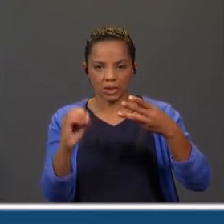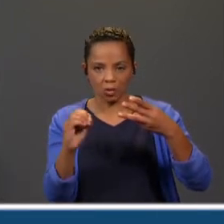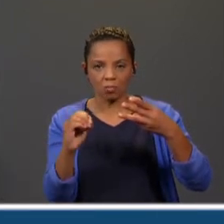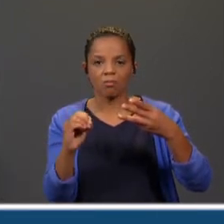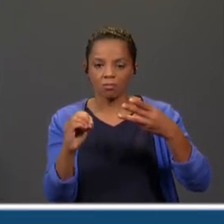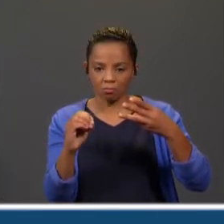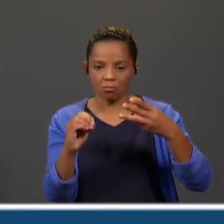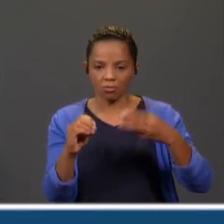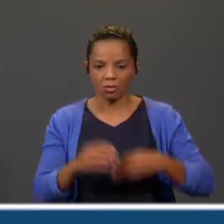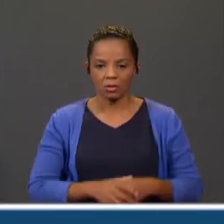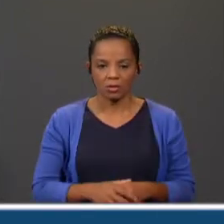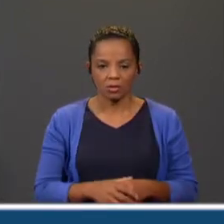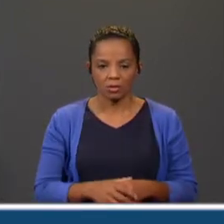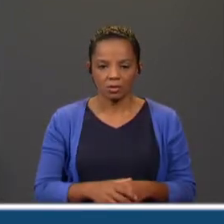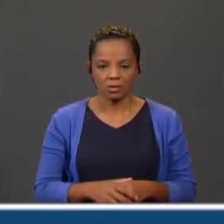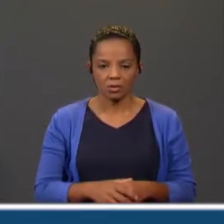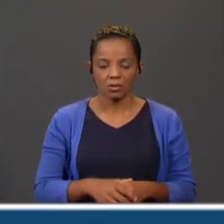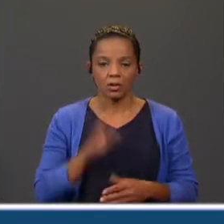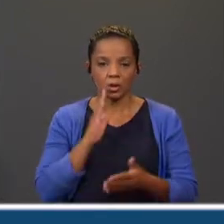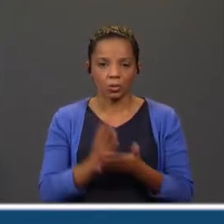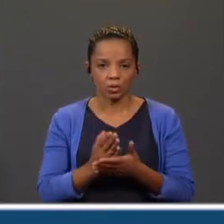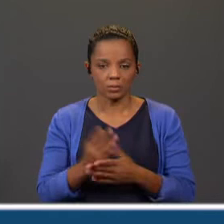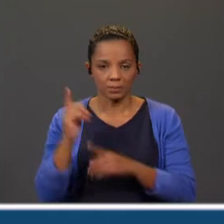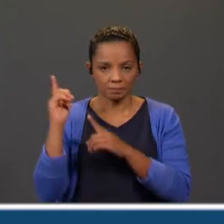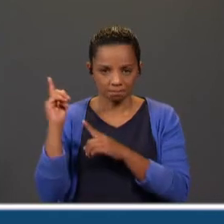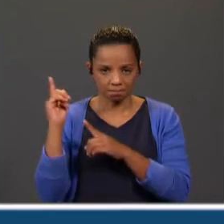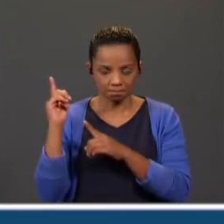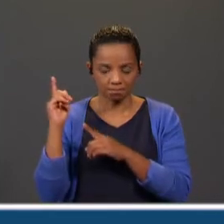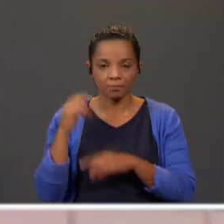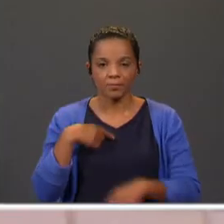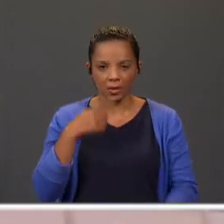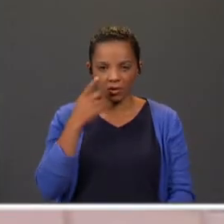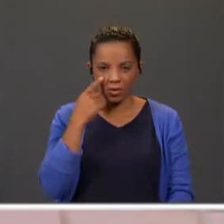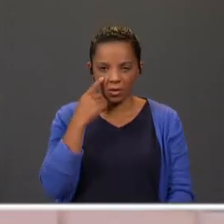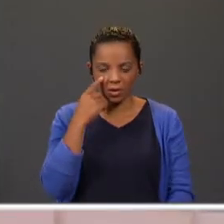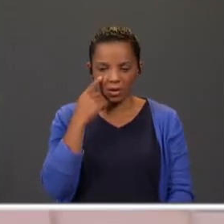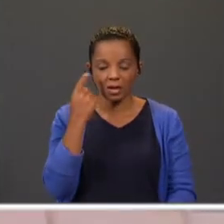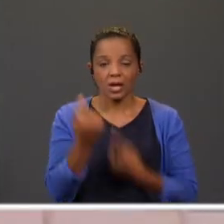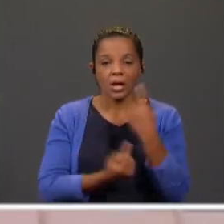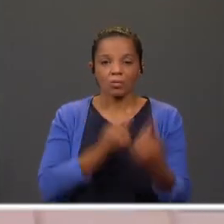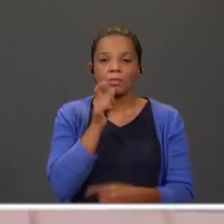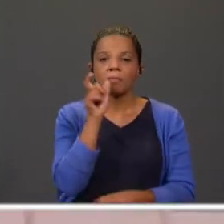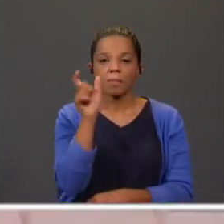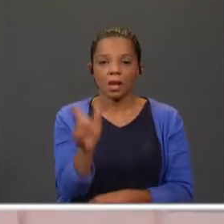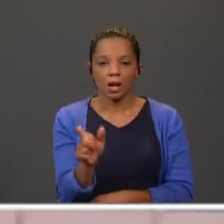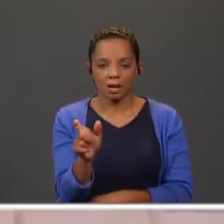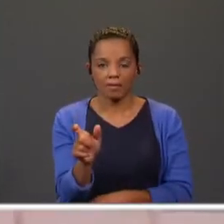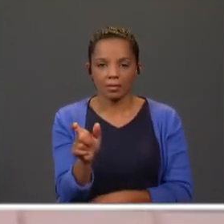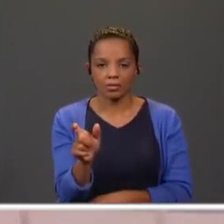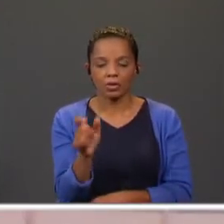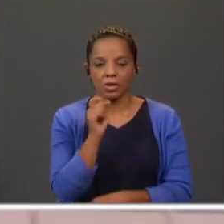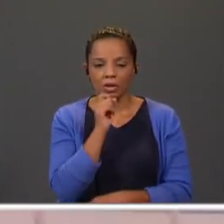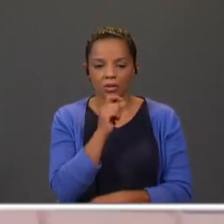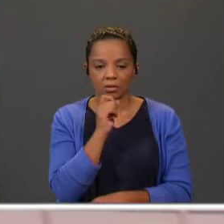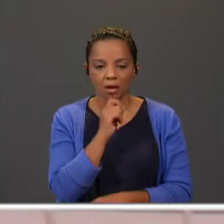Transbordar. Trans-bur-dar. Se reparaste, algumas destas palavras conseguimos